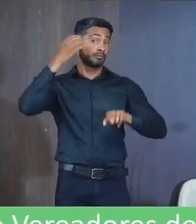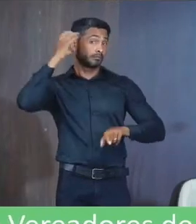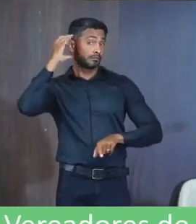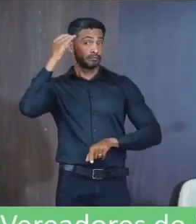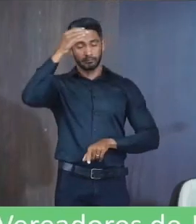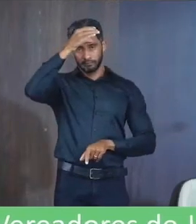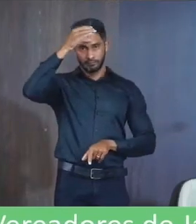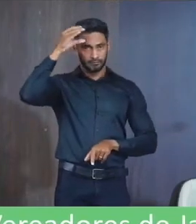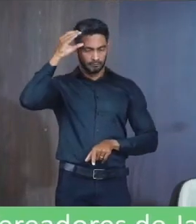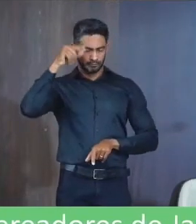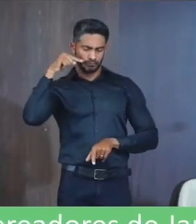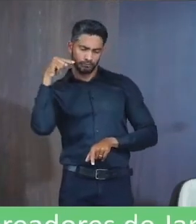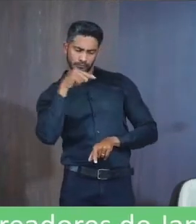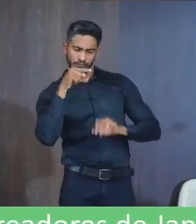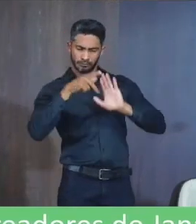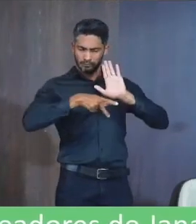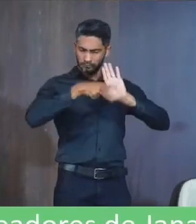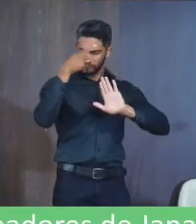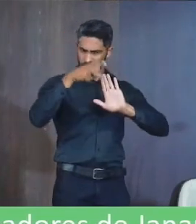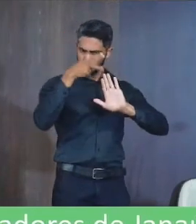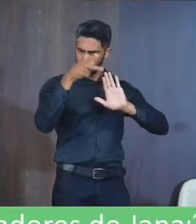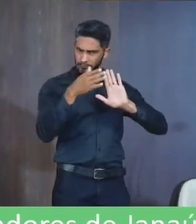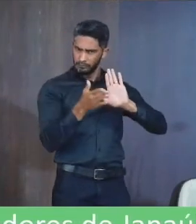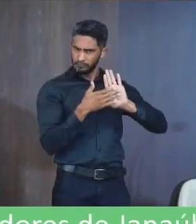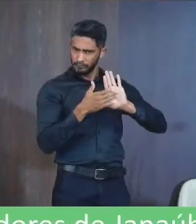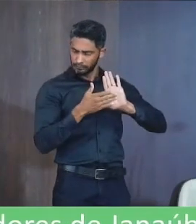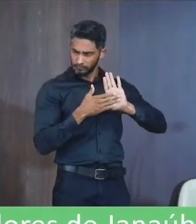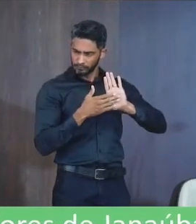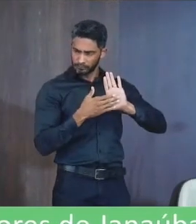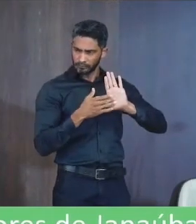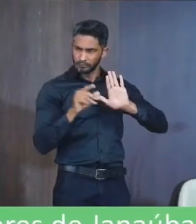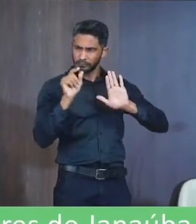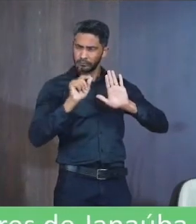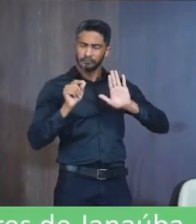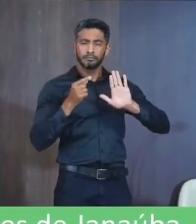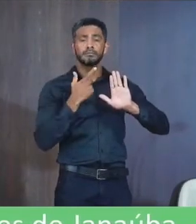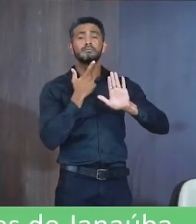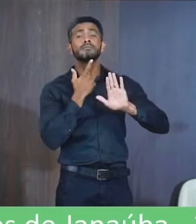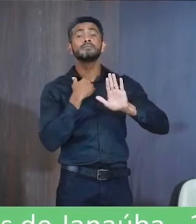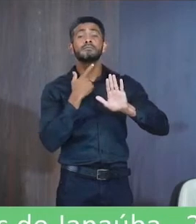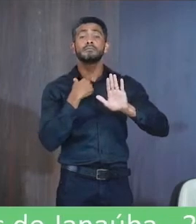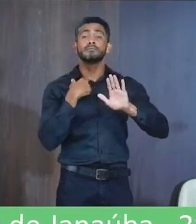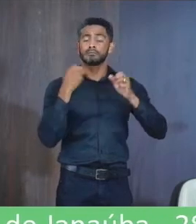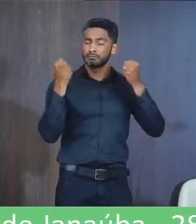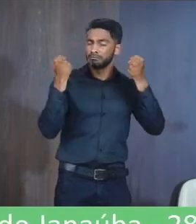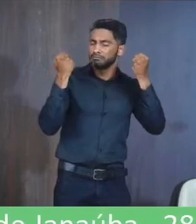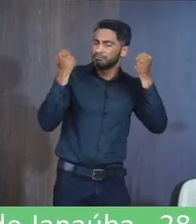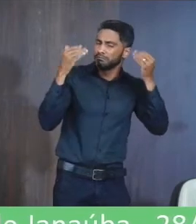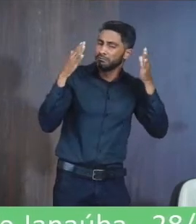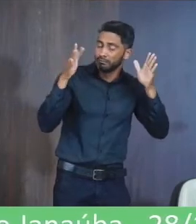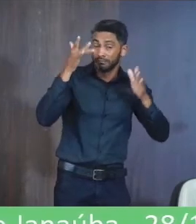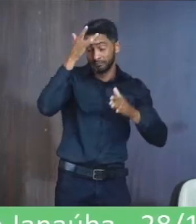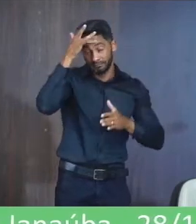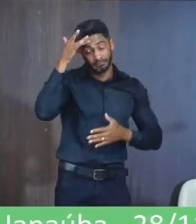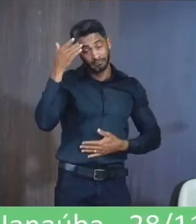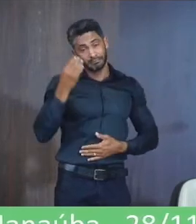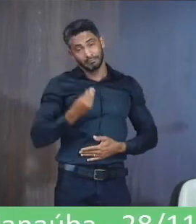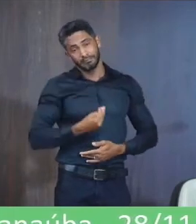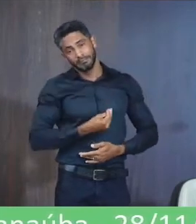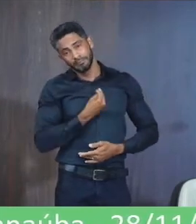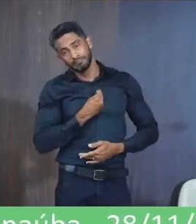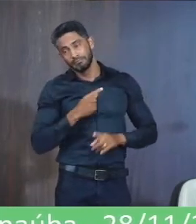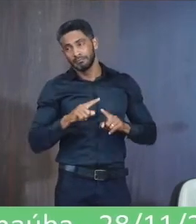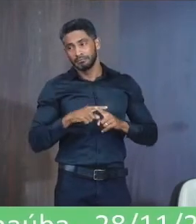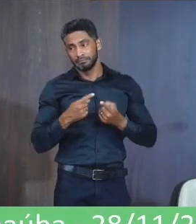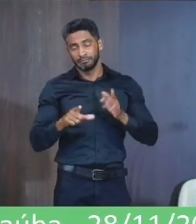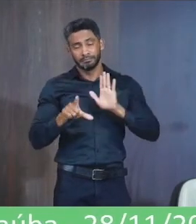Esse projeto Senhor Presidente Vem aqui A vontade da gente Homenagear as pessoas Em vida Mas a